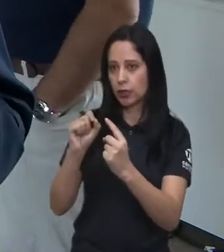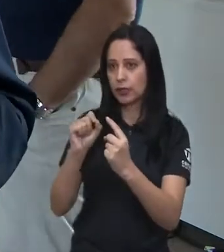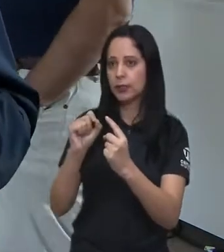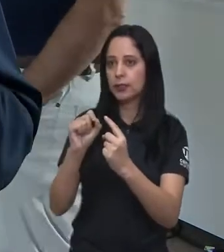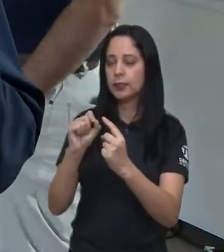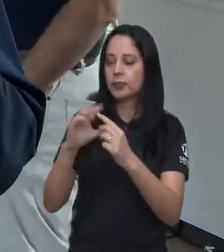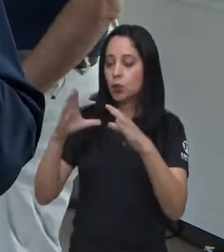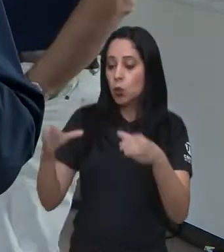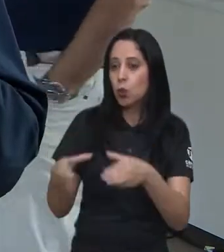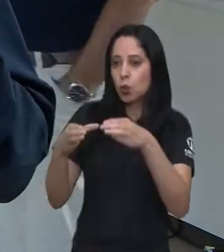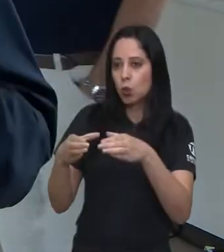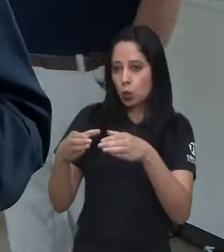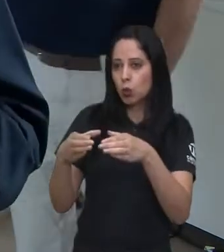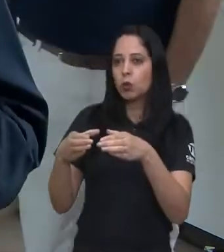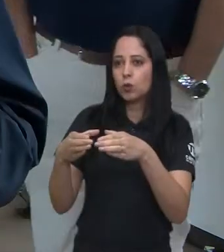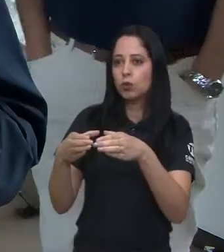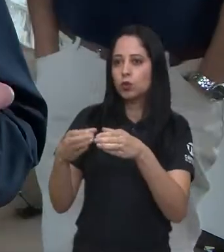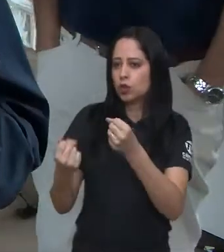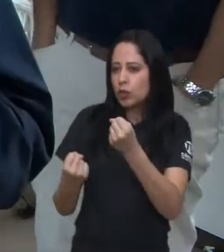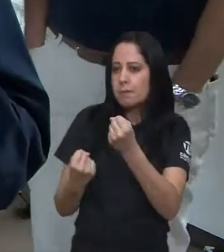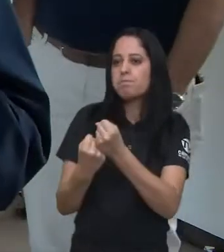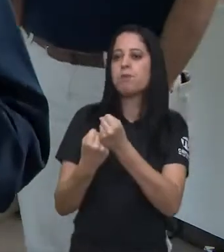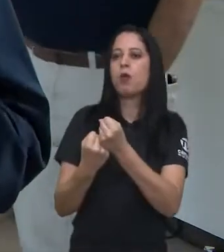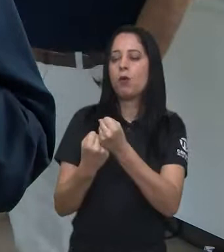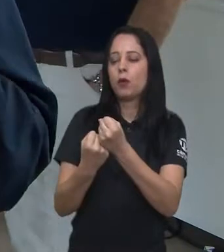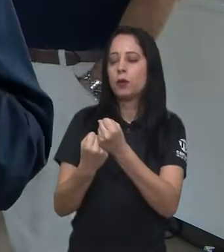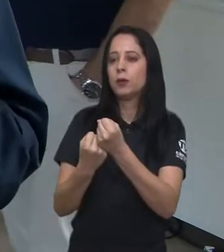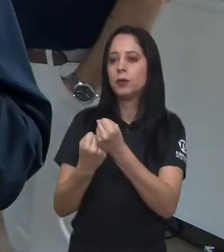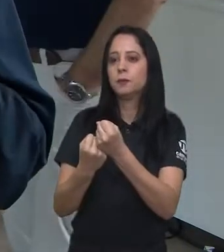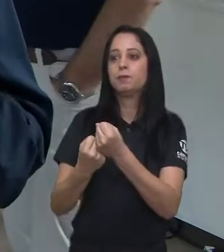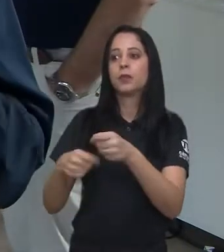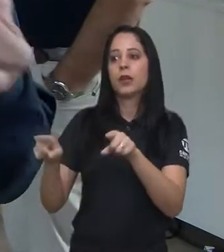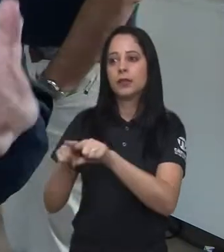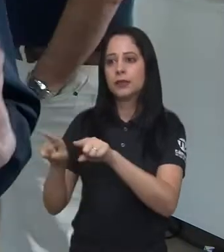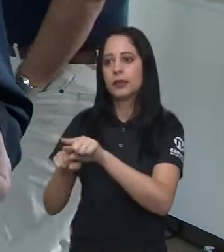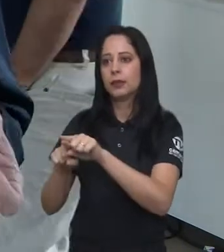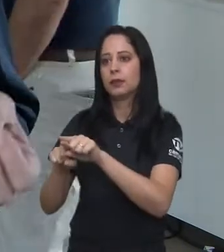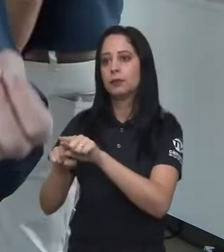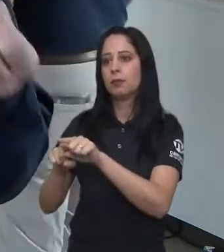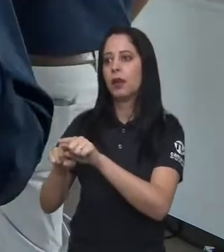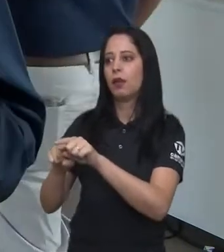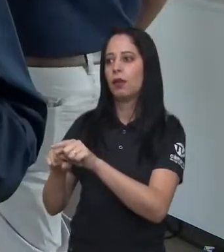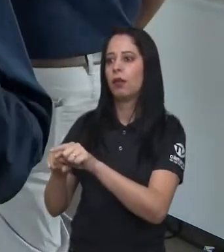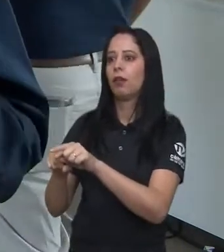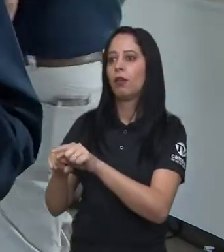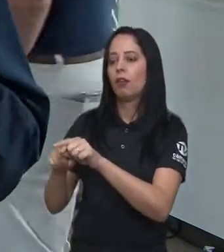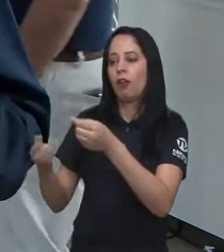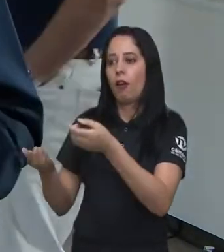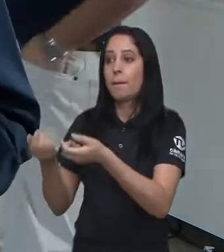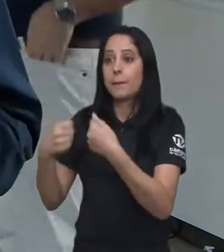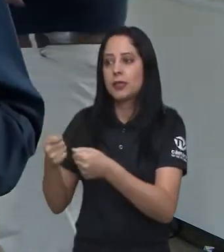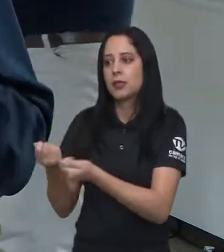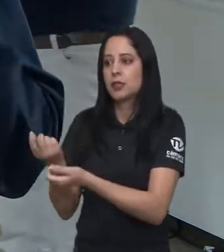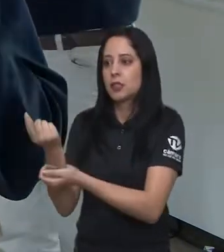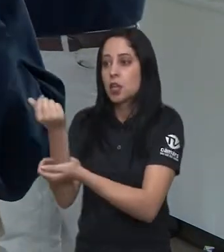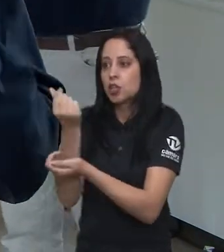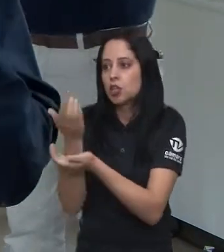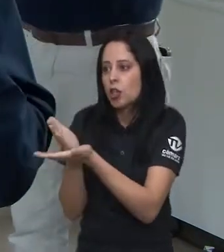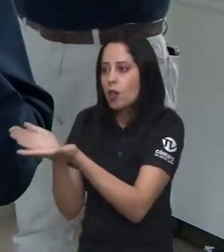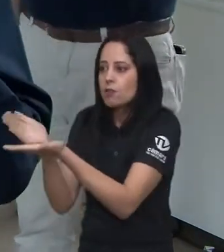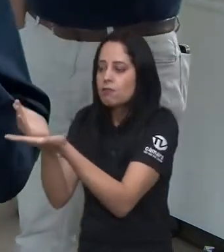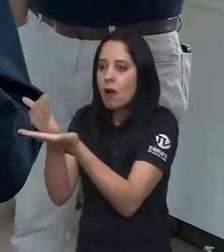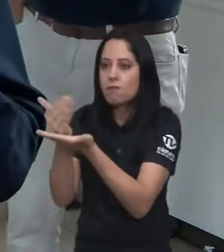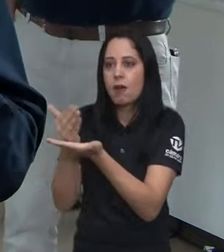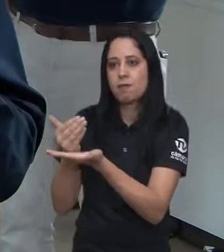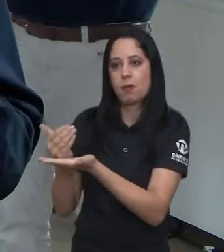político para os hospitais Pio XII e GAC, também buscar recursos financeiros para